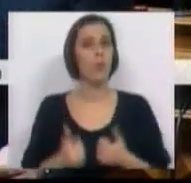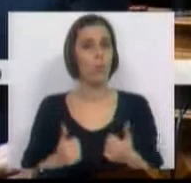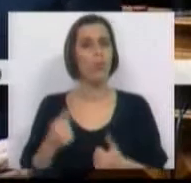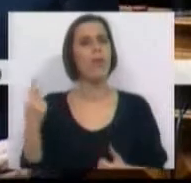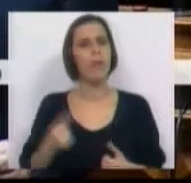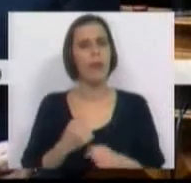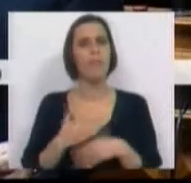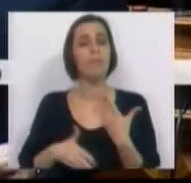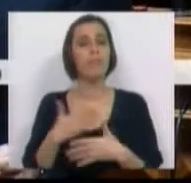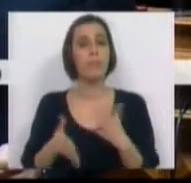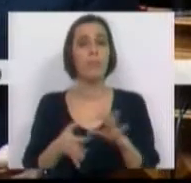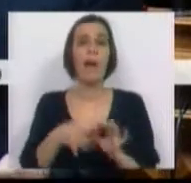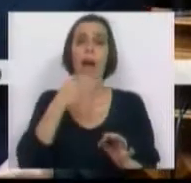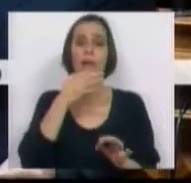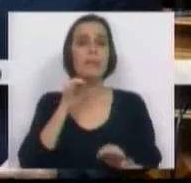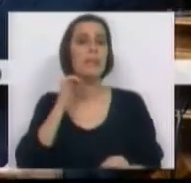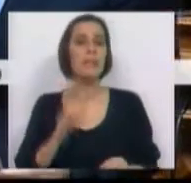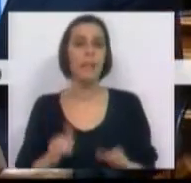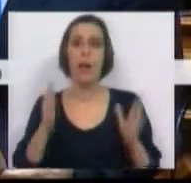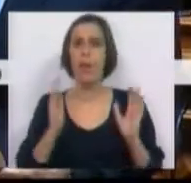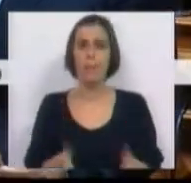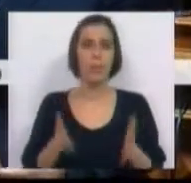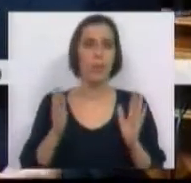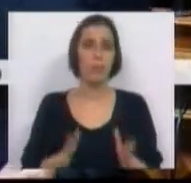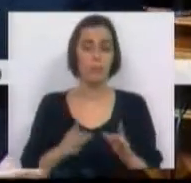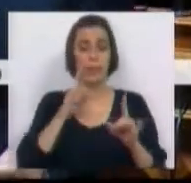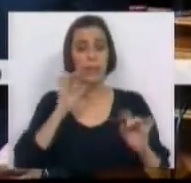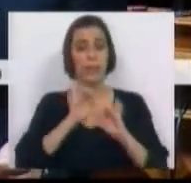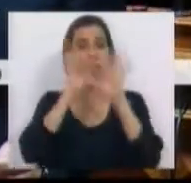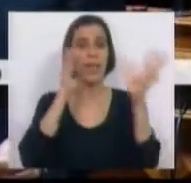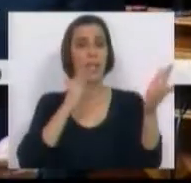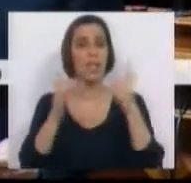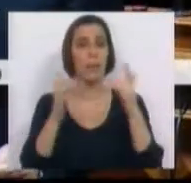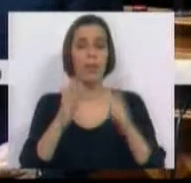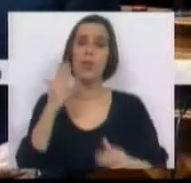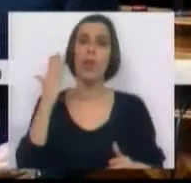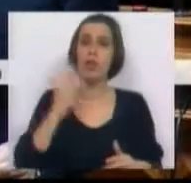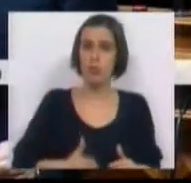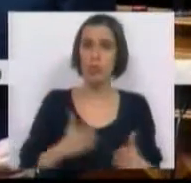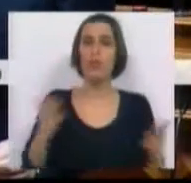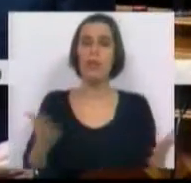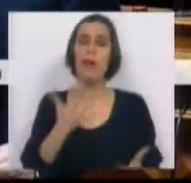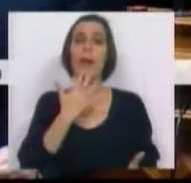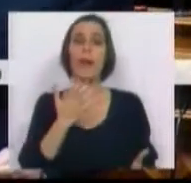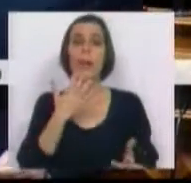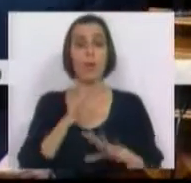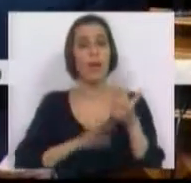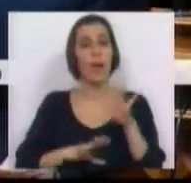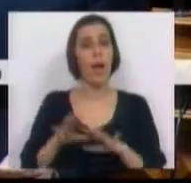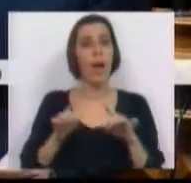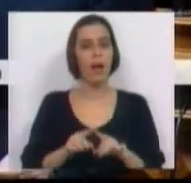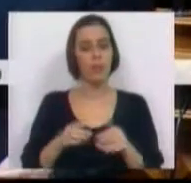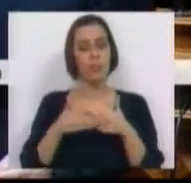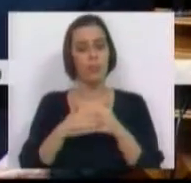deve funcionalizar-se, sem cedência alguma, à transparência, à justeza e ao rigor de atos,